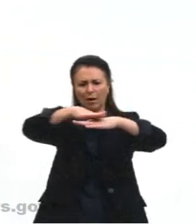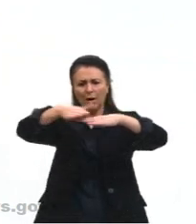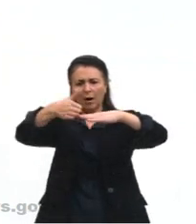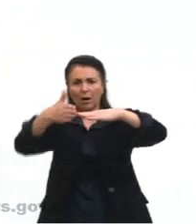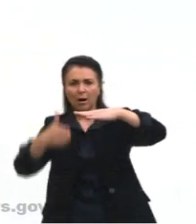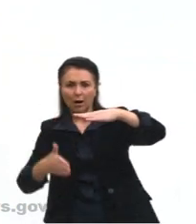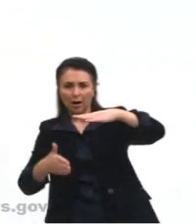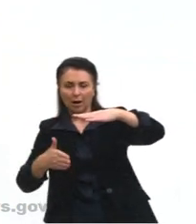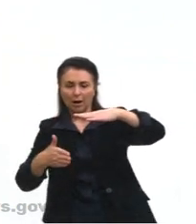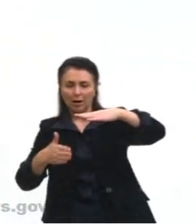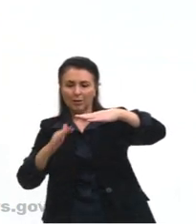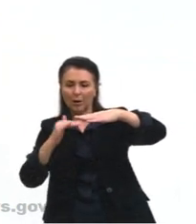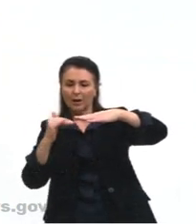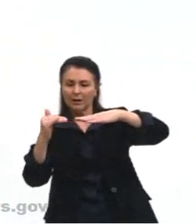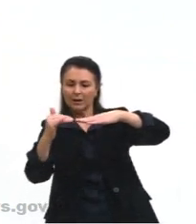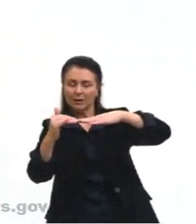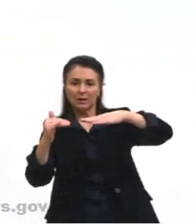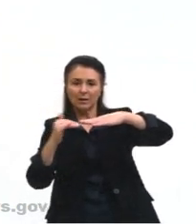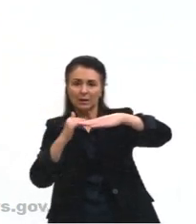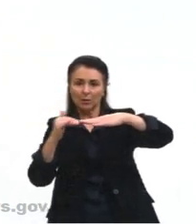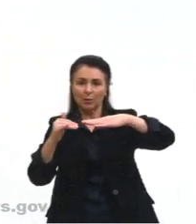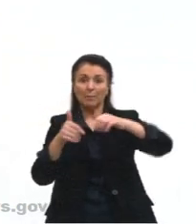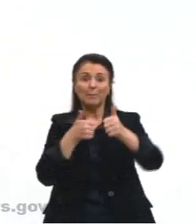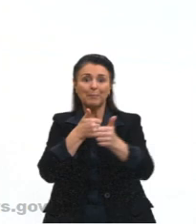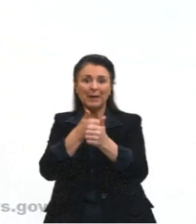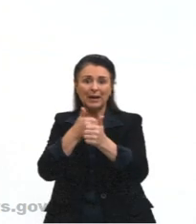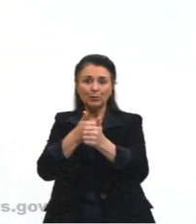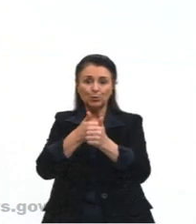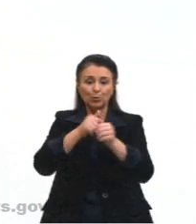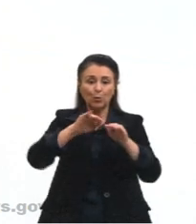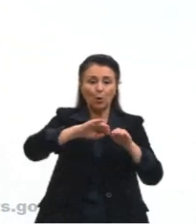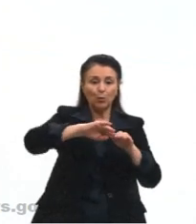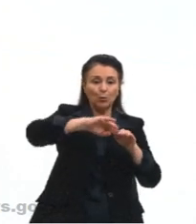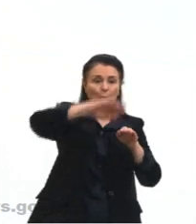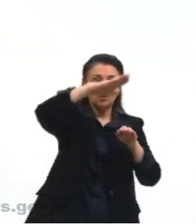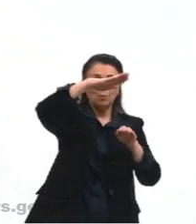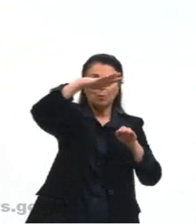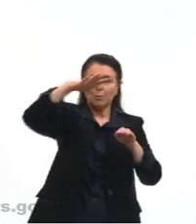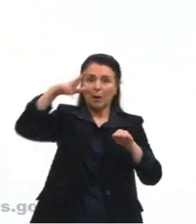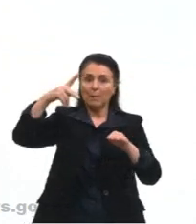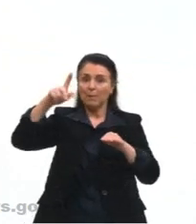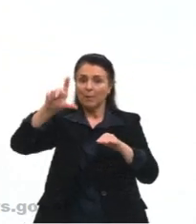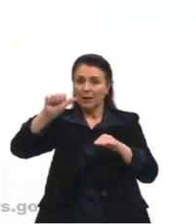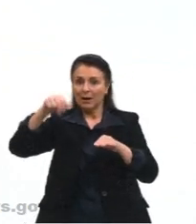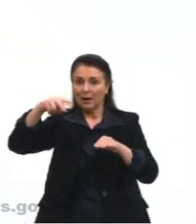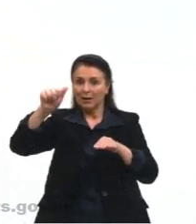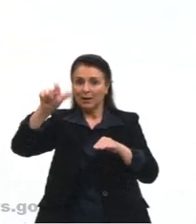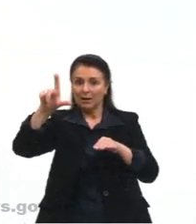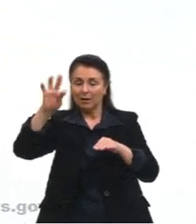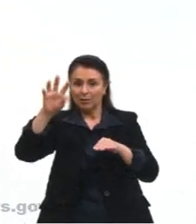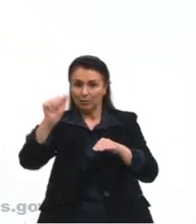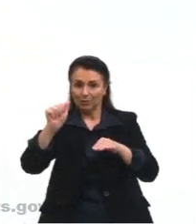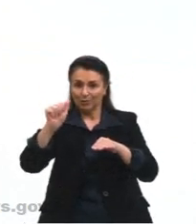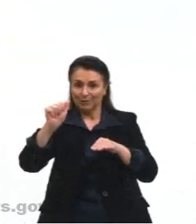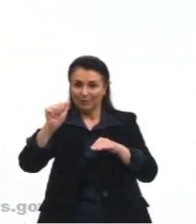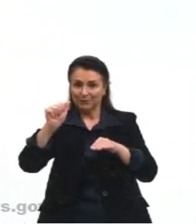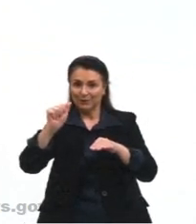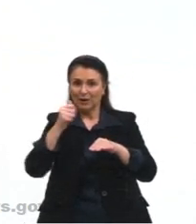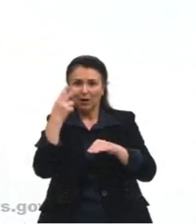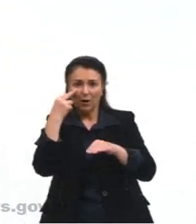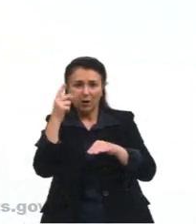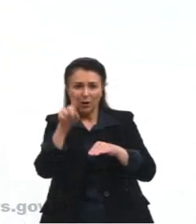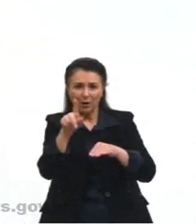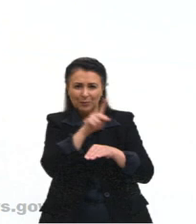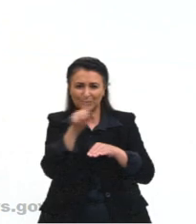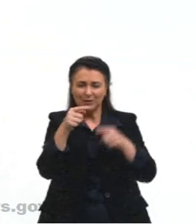bordas aí dos planaltos, certo? Então, quando a gente tem uma borda do morro, por exemplo, nós vamos ter uma escarpa. Olha aqui o vai mostrar